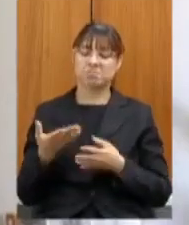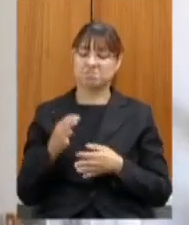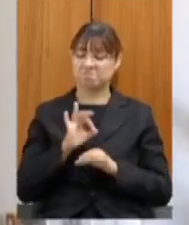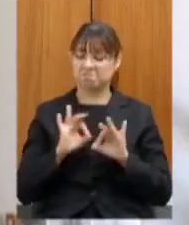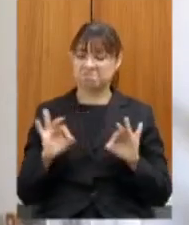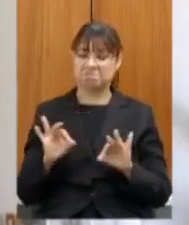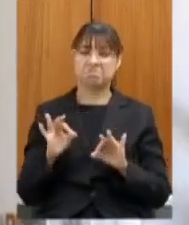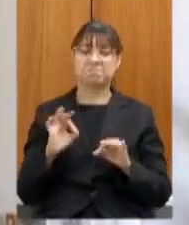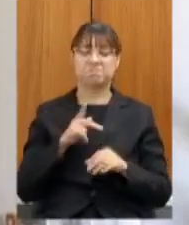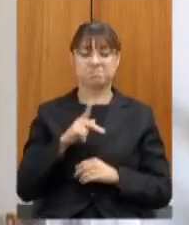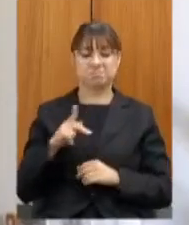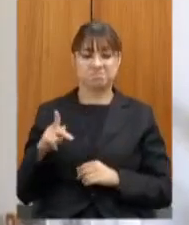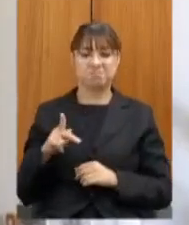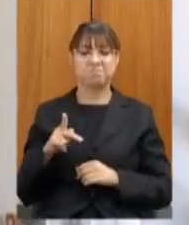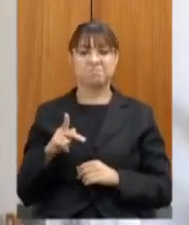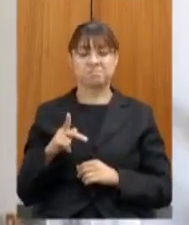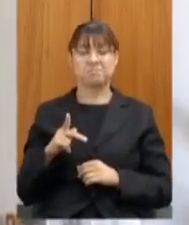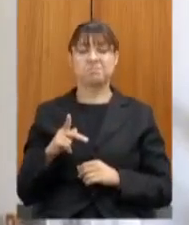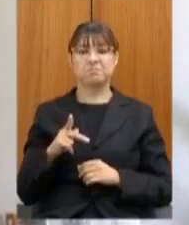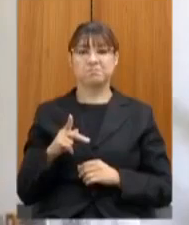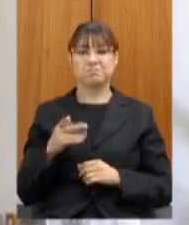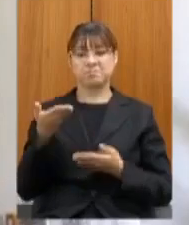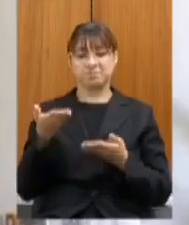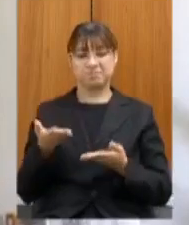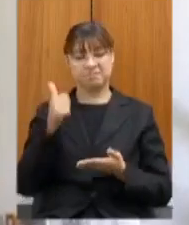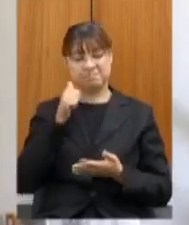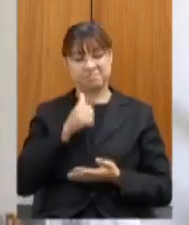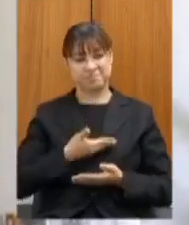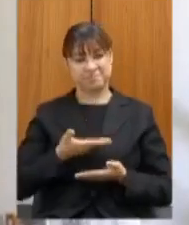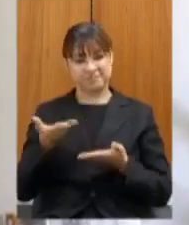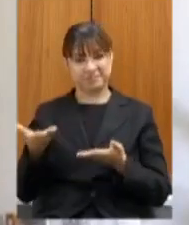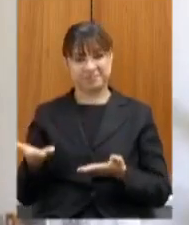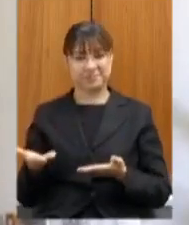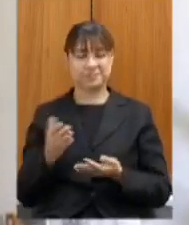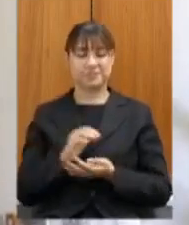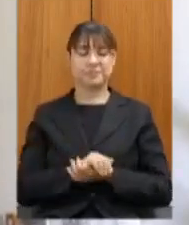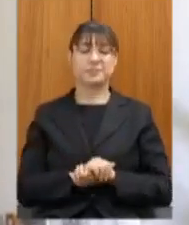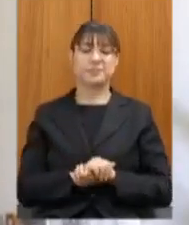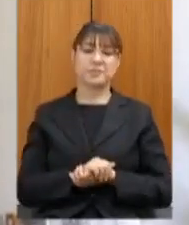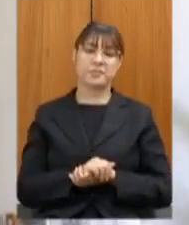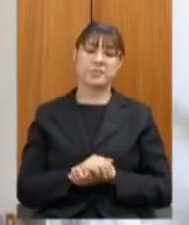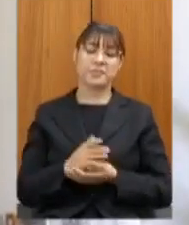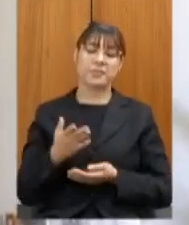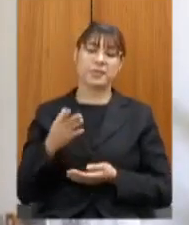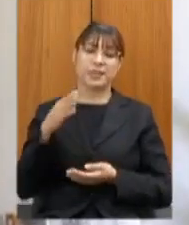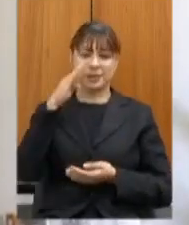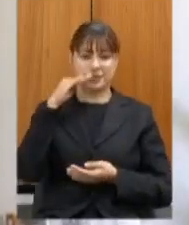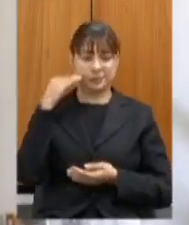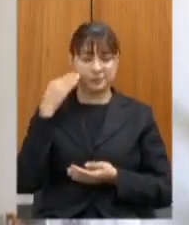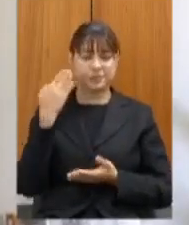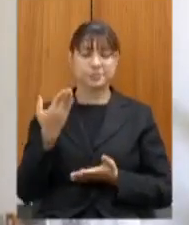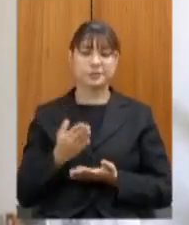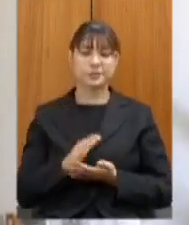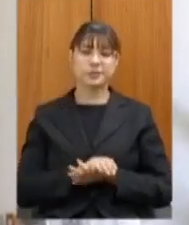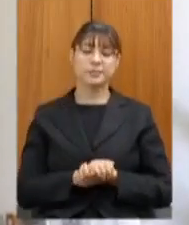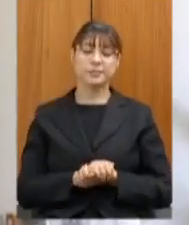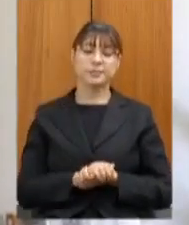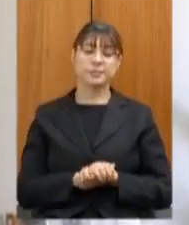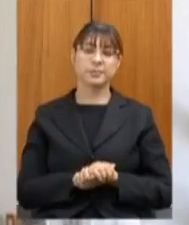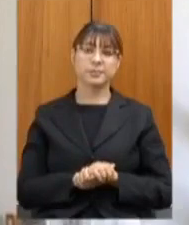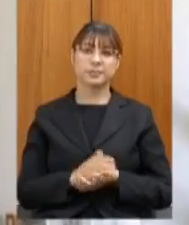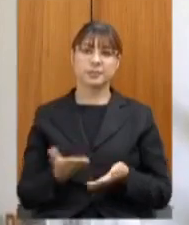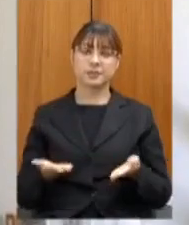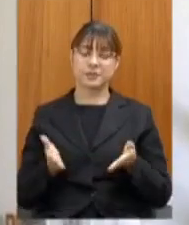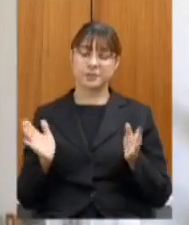conduzida pela colega aí na Assembleia de forma remota hoje a